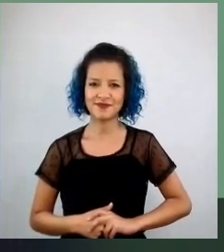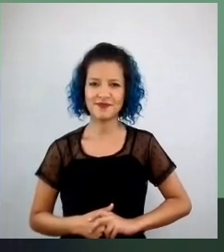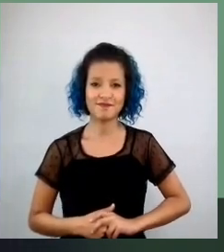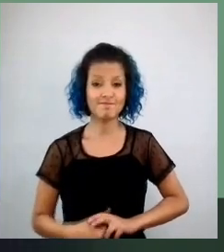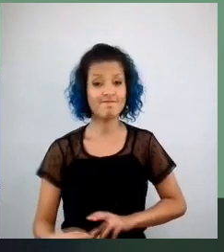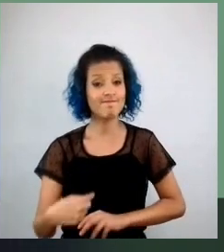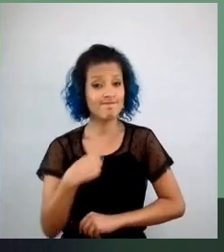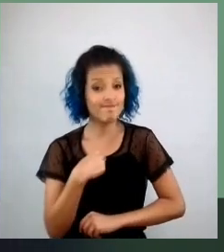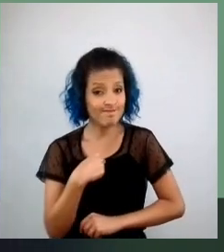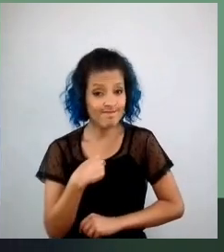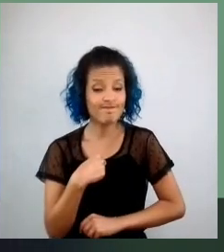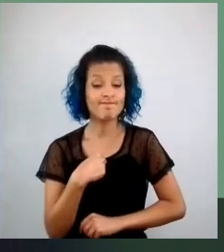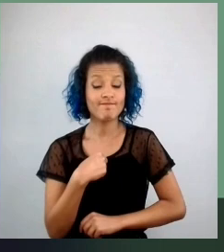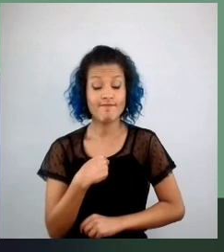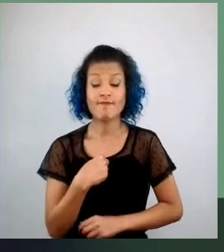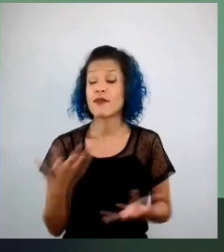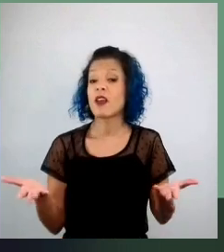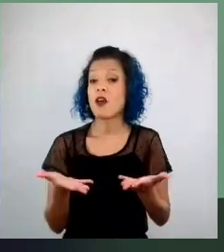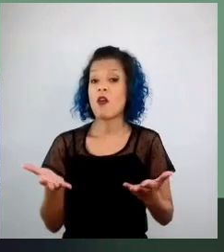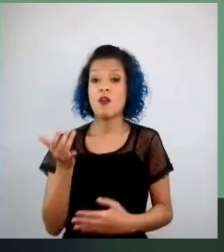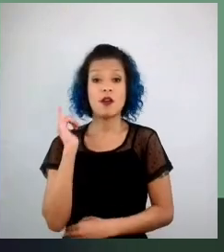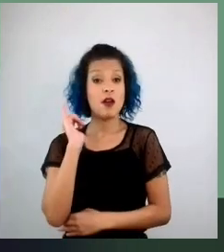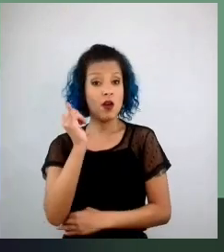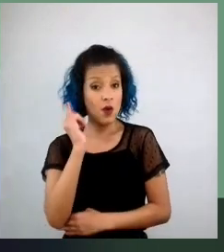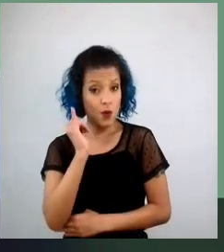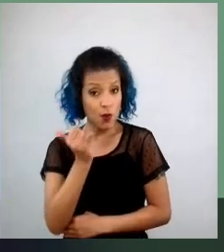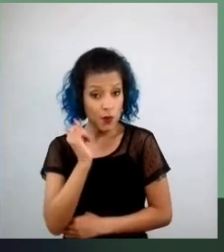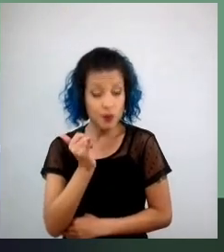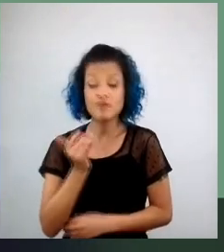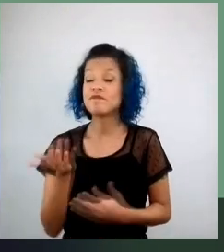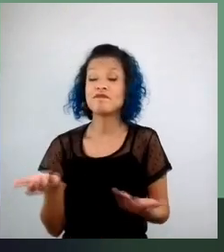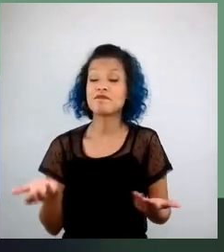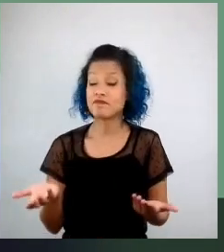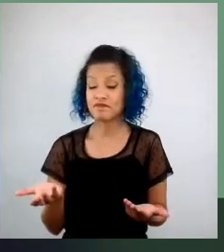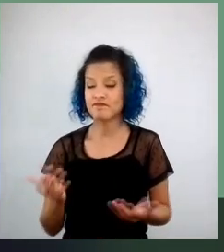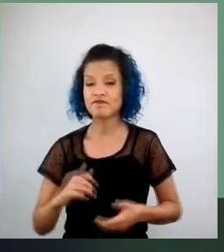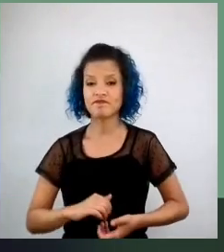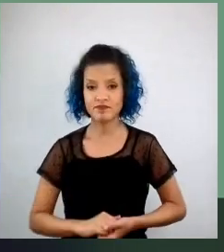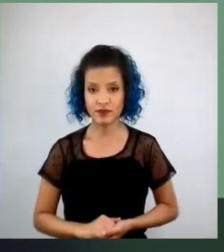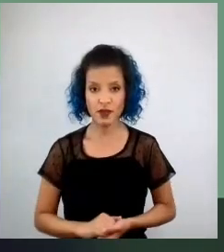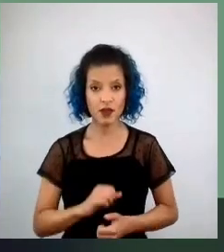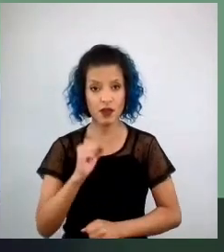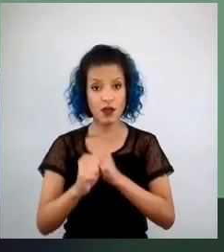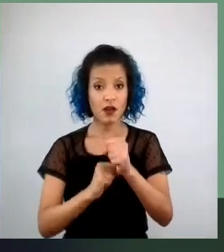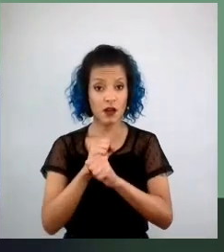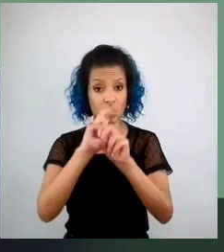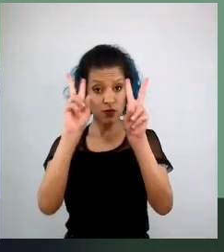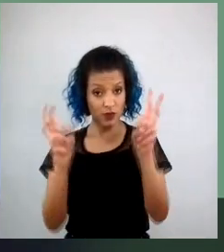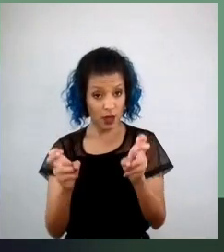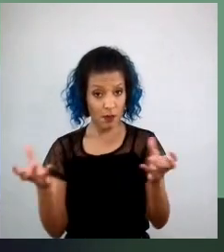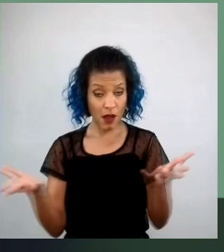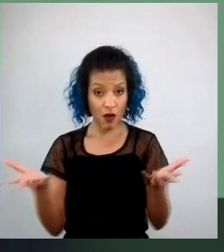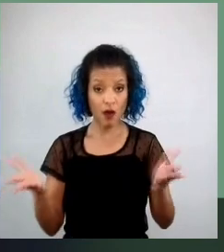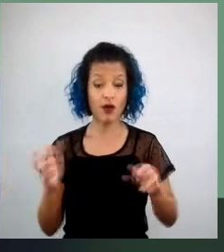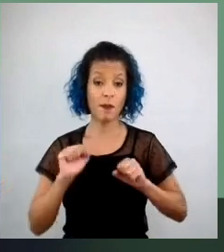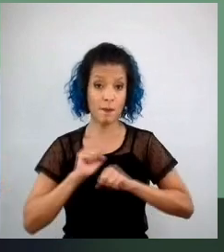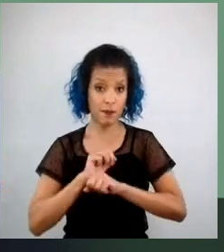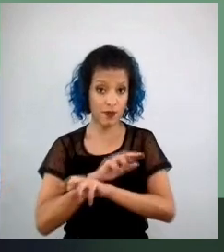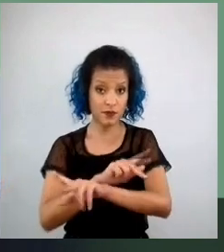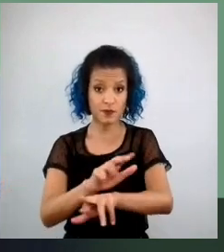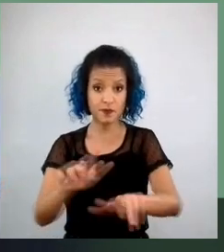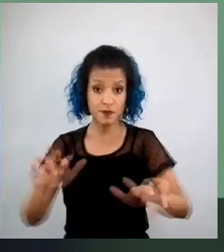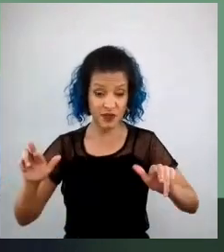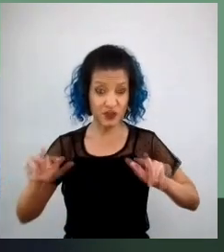eu queria contar para vocês, né, que o tema desse ano é pluralismo, e é um tema